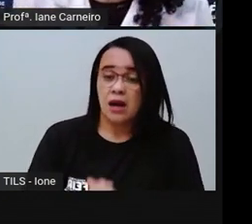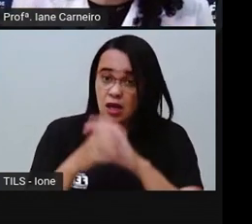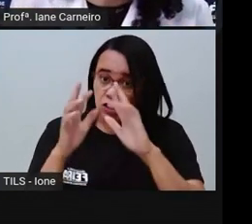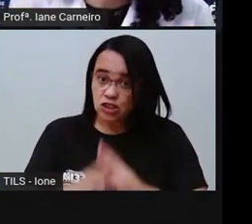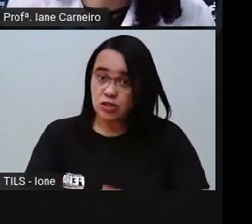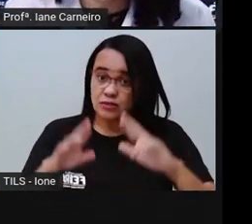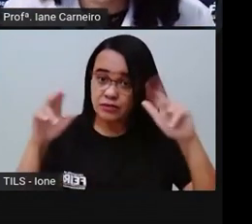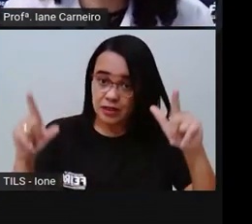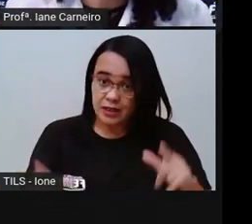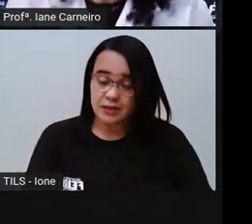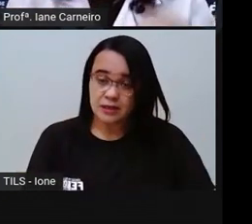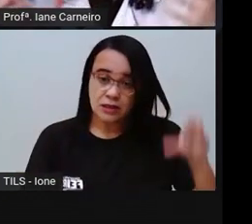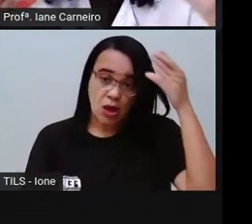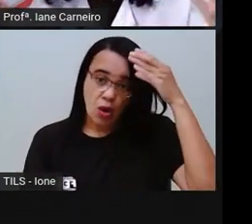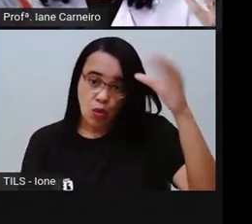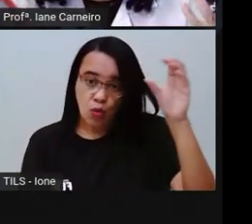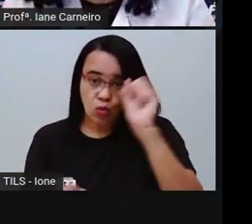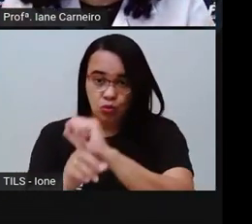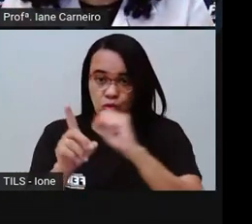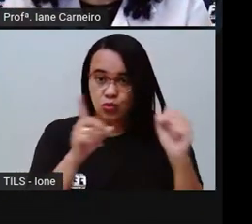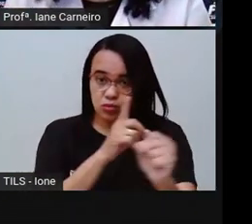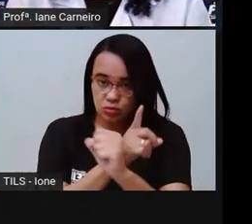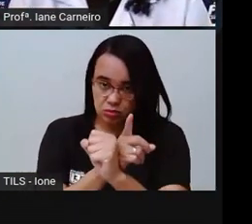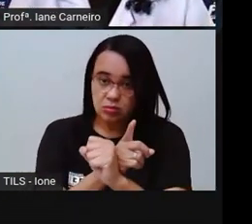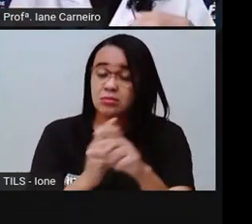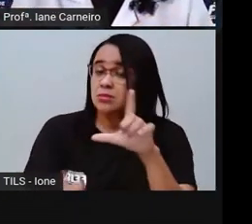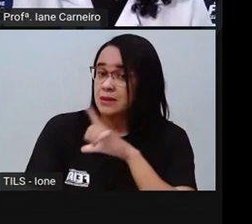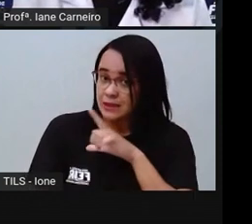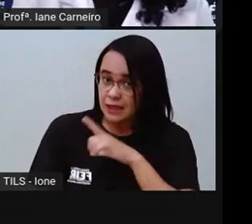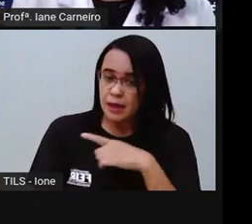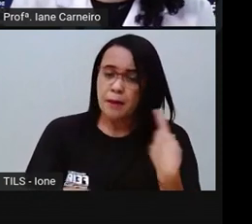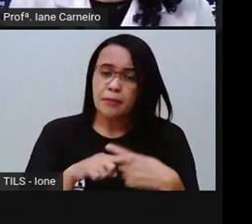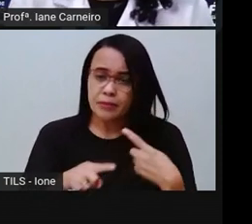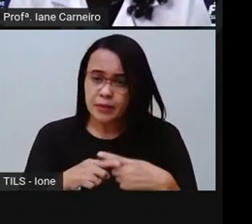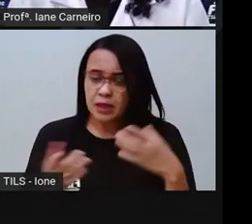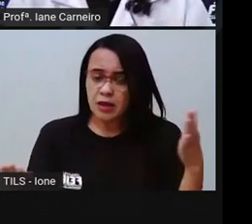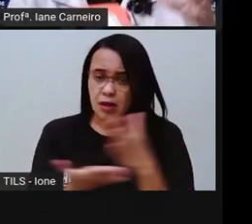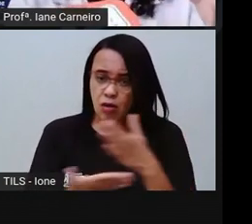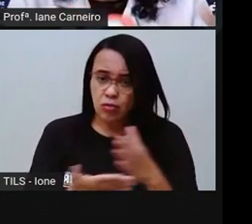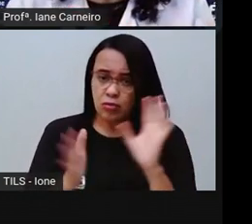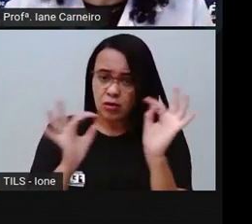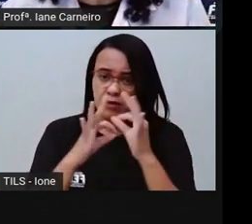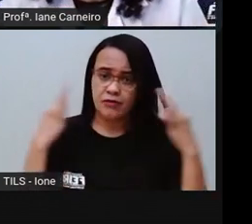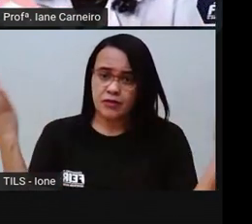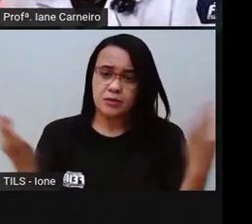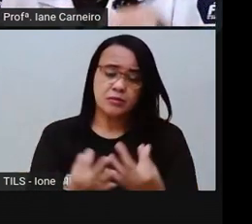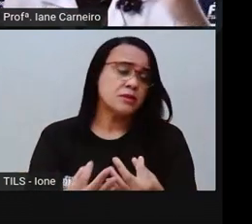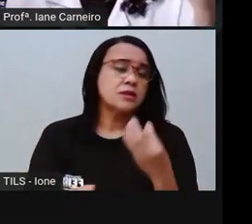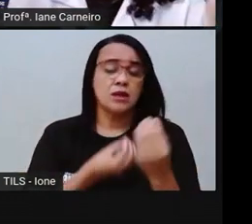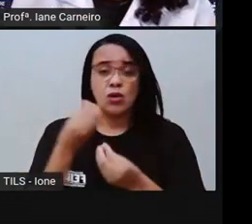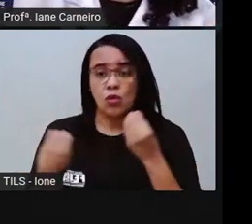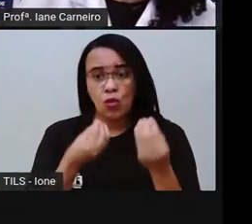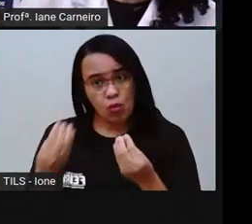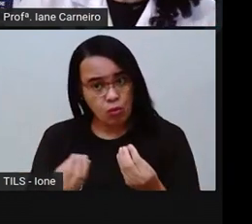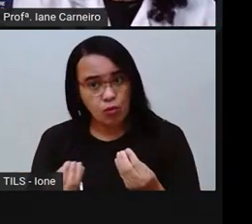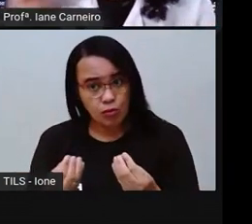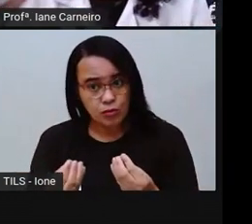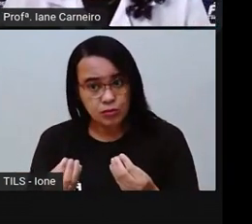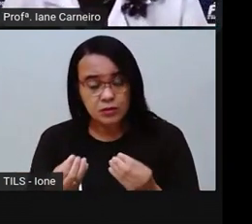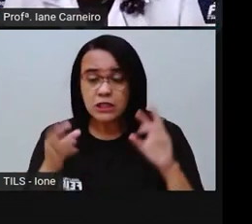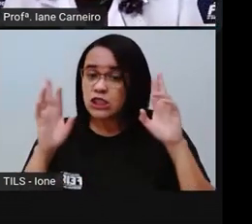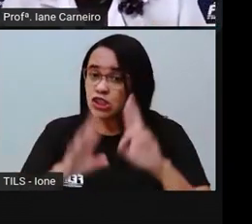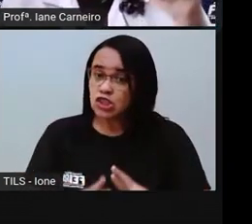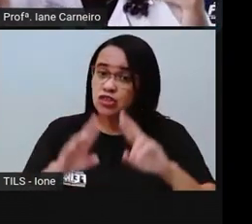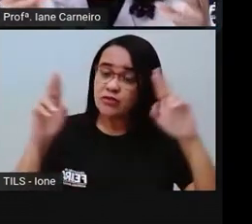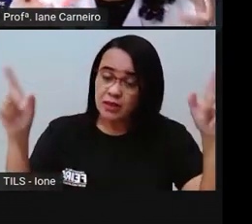E o quer dizer isso pra Yane? Você entender, né? Que tem famílias, por exemplo, famílias da zona rural que têm rotinas que podem